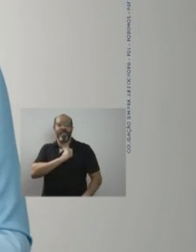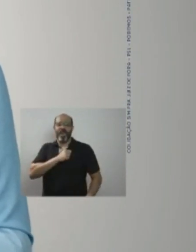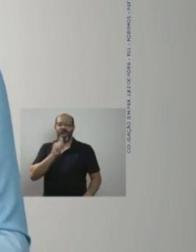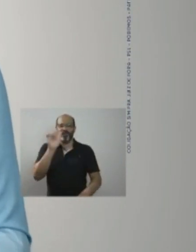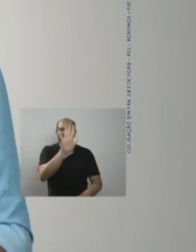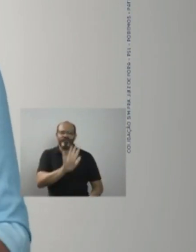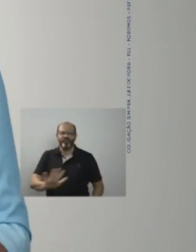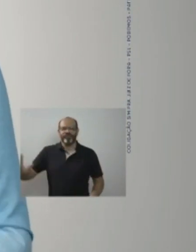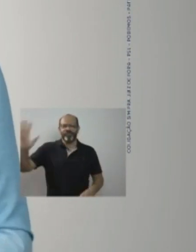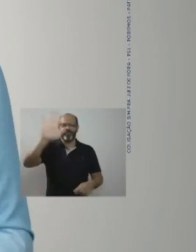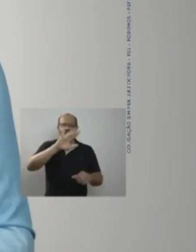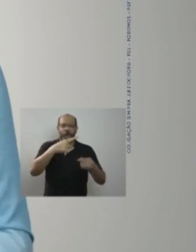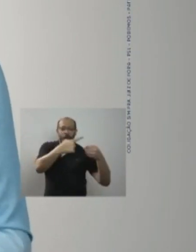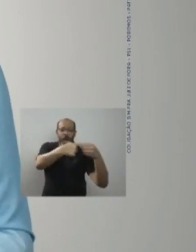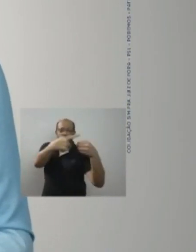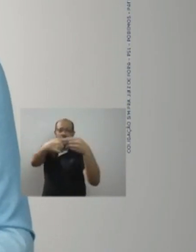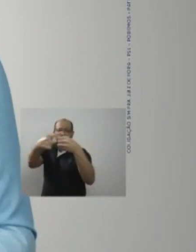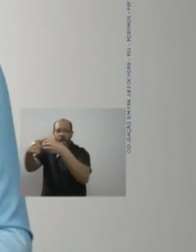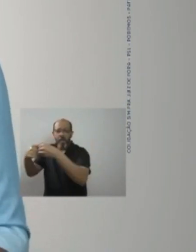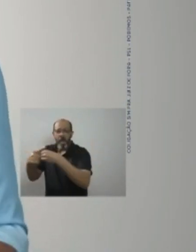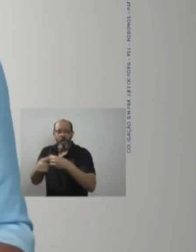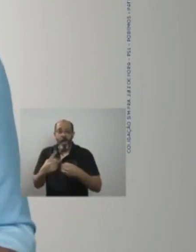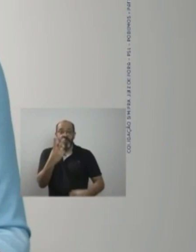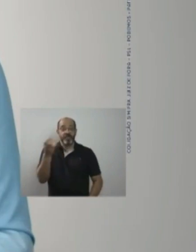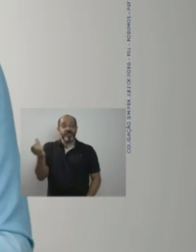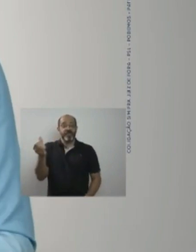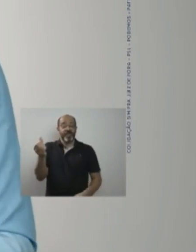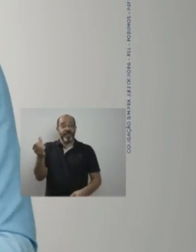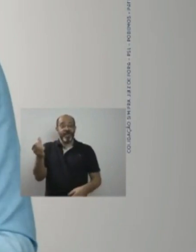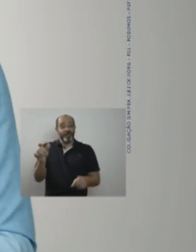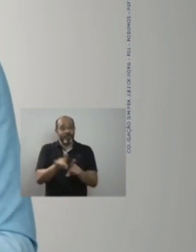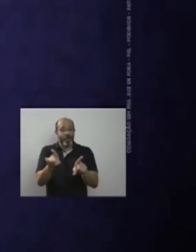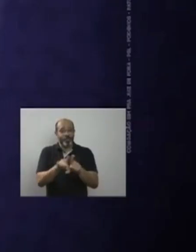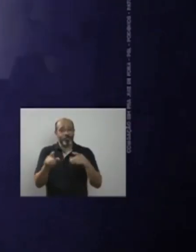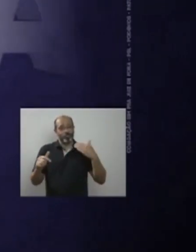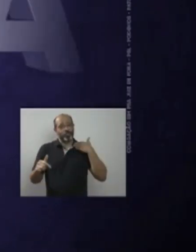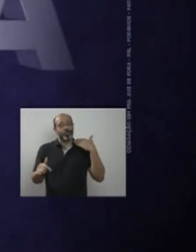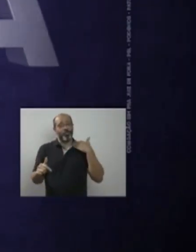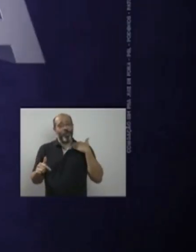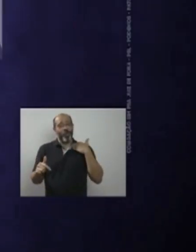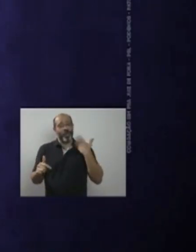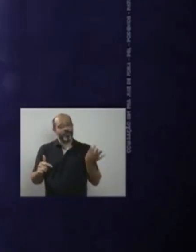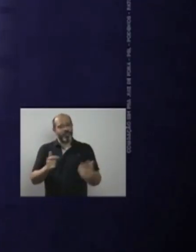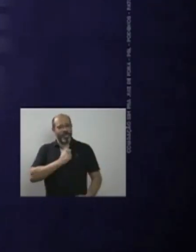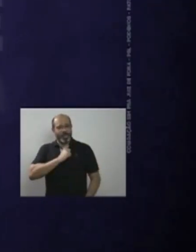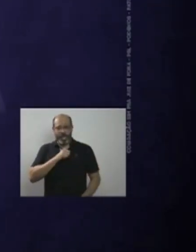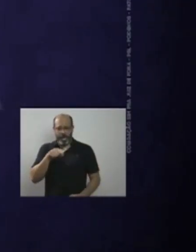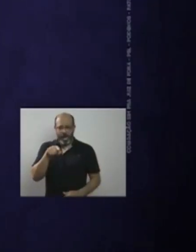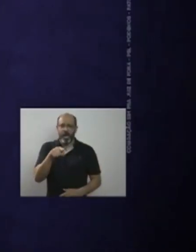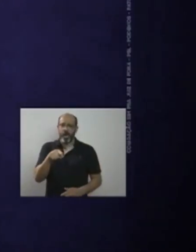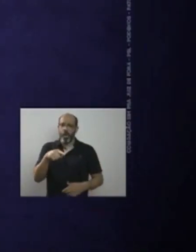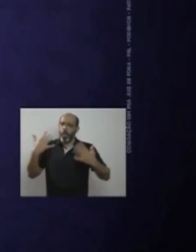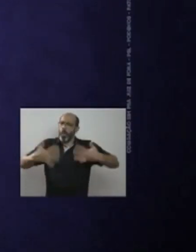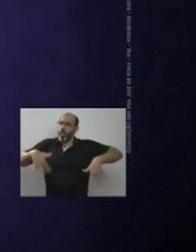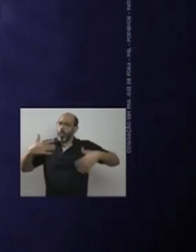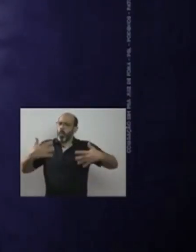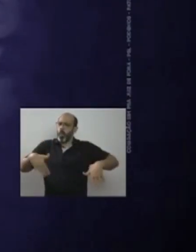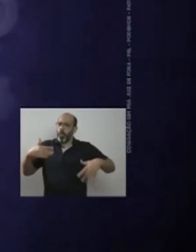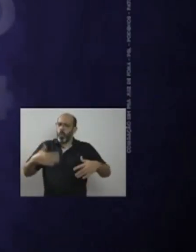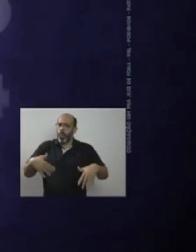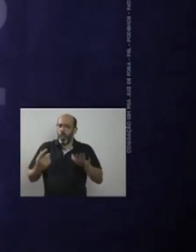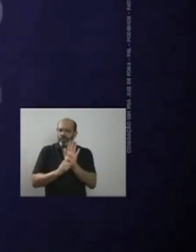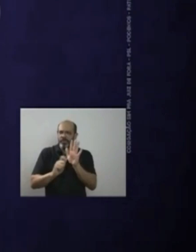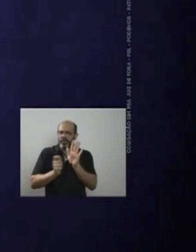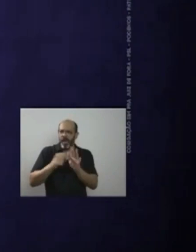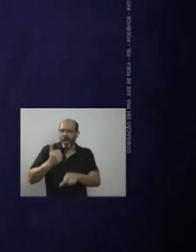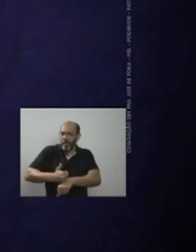Mulher e de Enfrentamento às Drogas. E da CPI de Combate às Gangues. Sheila fez em dois anos de vereadora o que a maioria